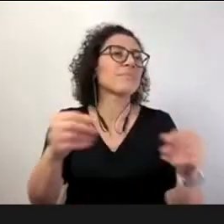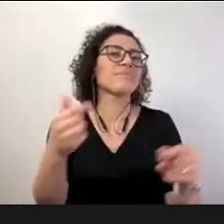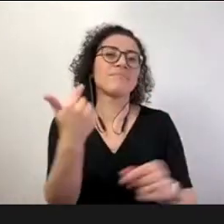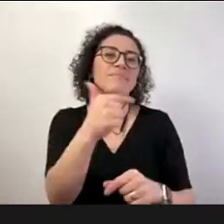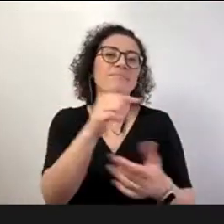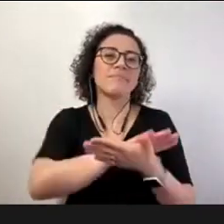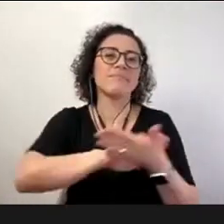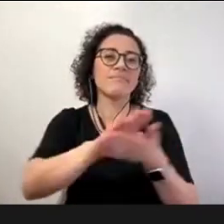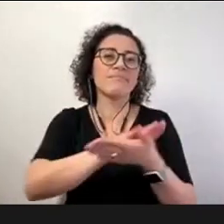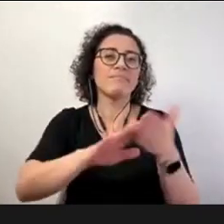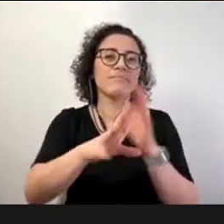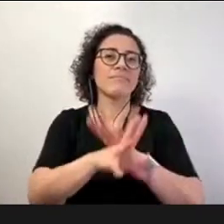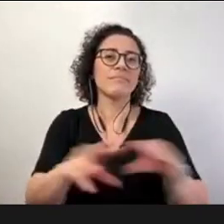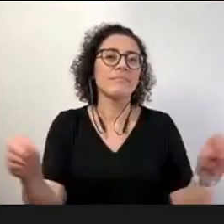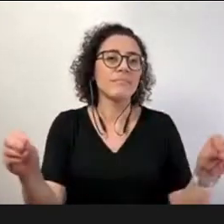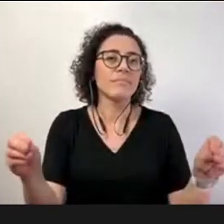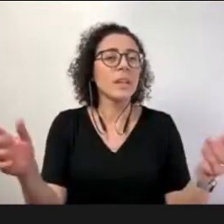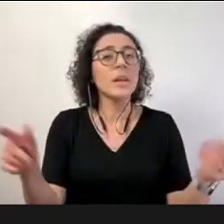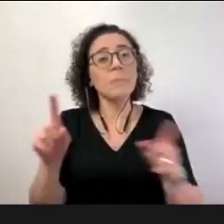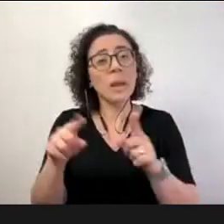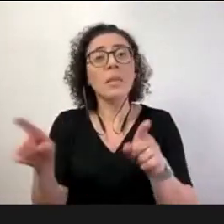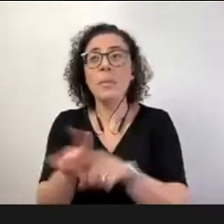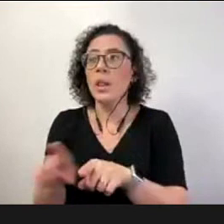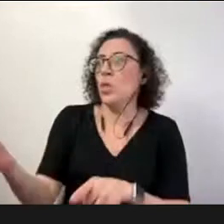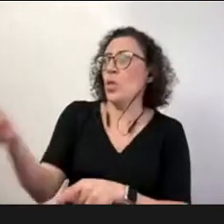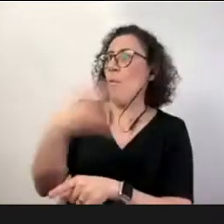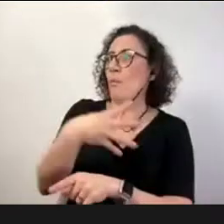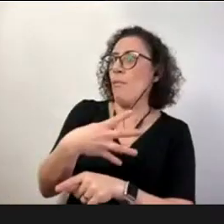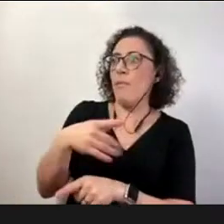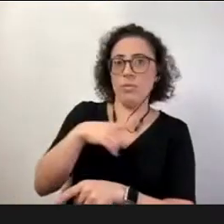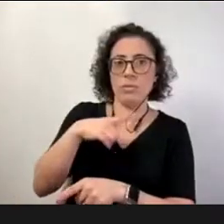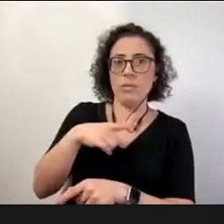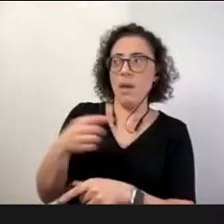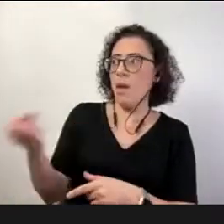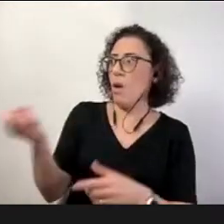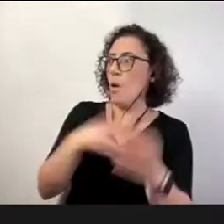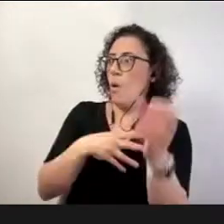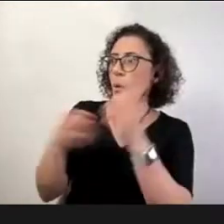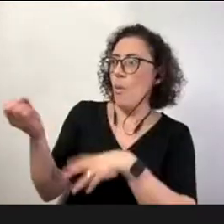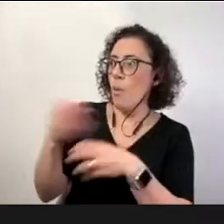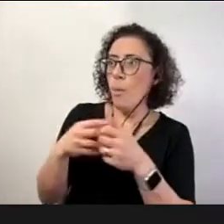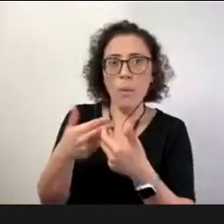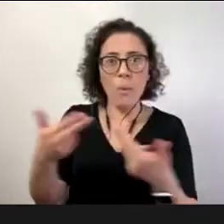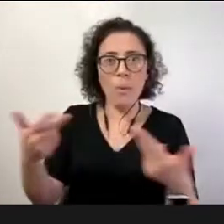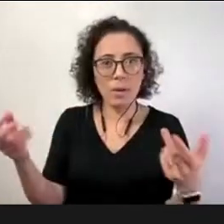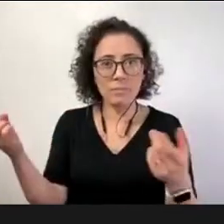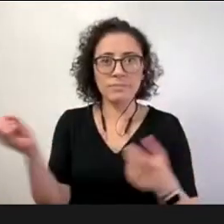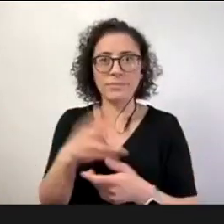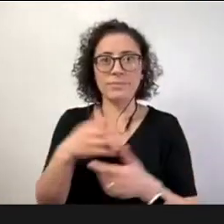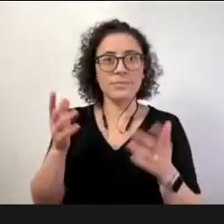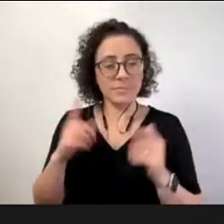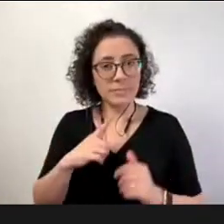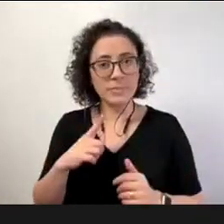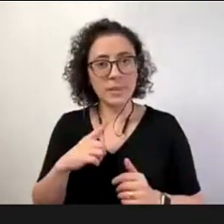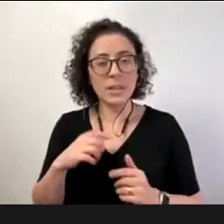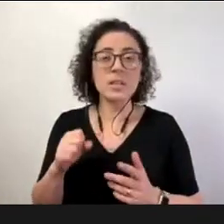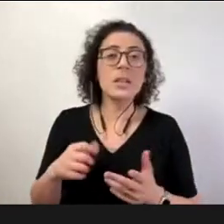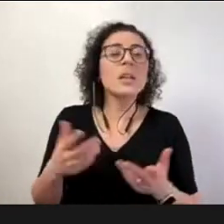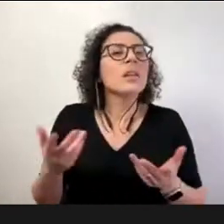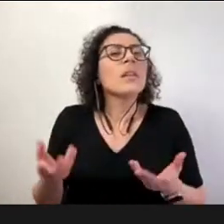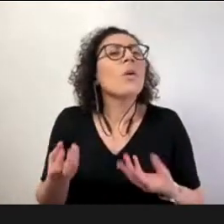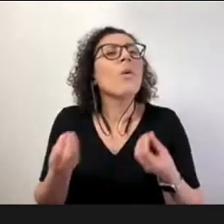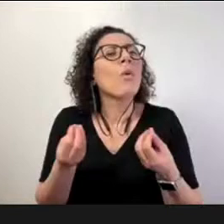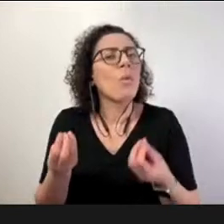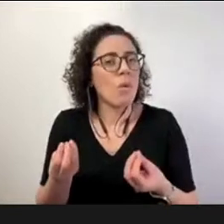faz relação direta com o que o professor citou como as duas primeiras urgências né de que escola não é só informação e de que a gente precisa rever o